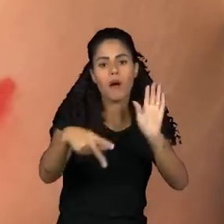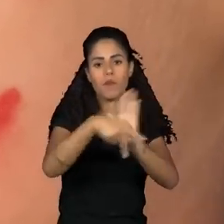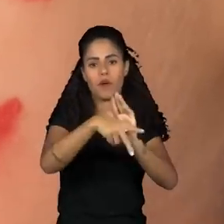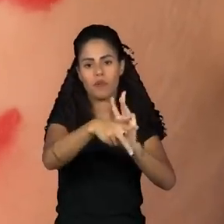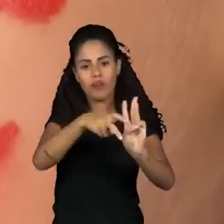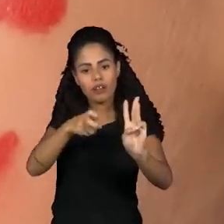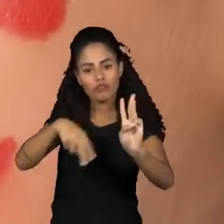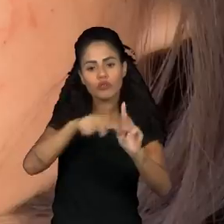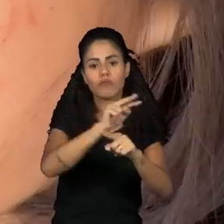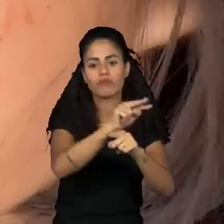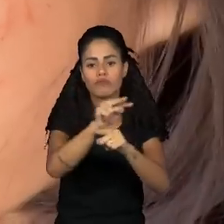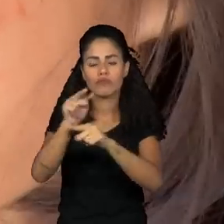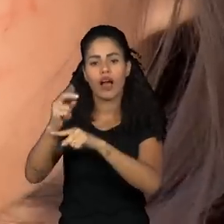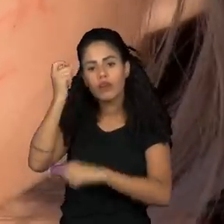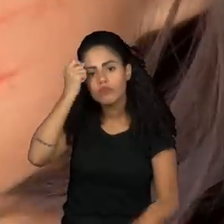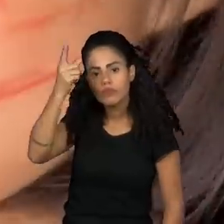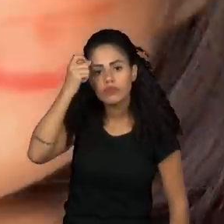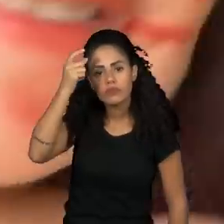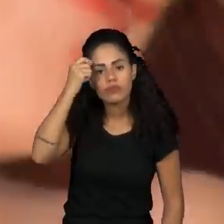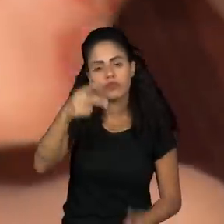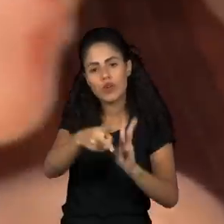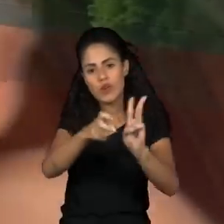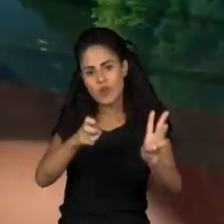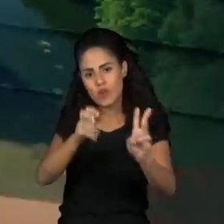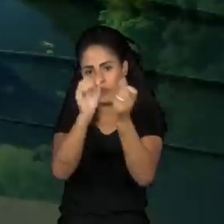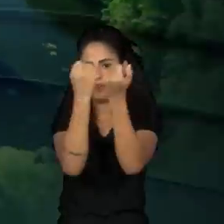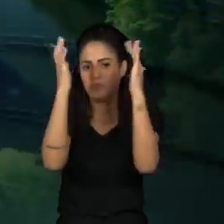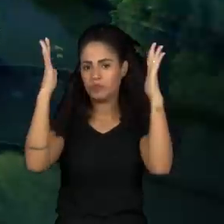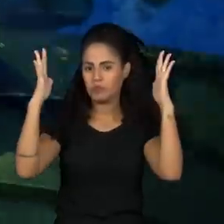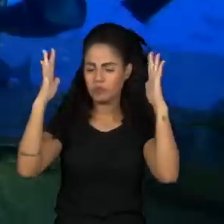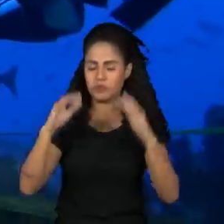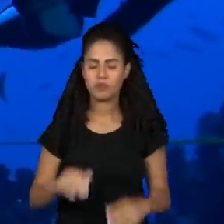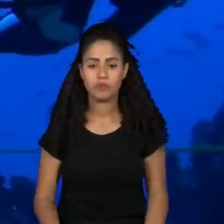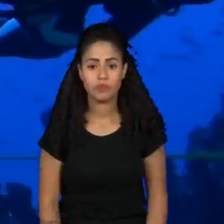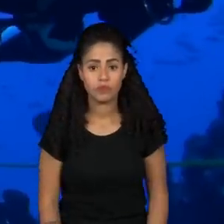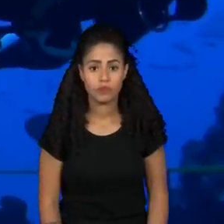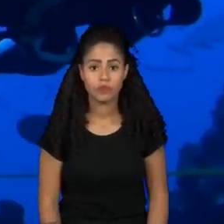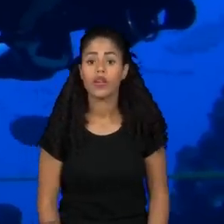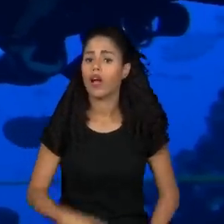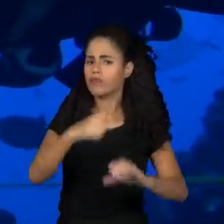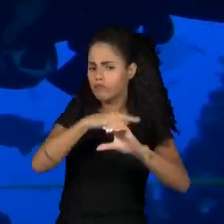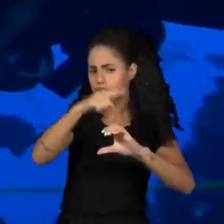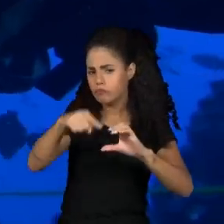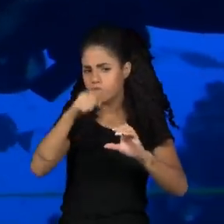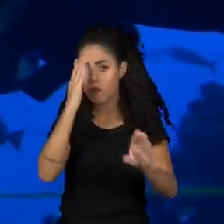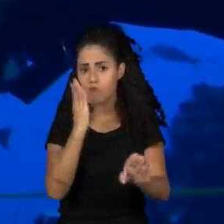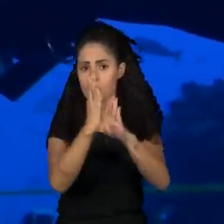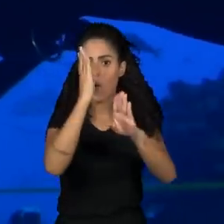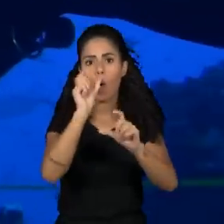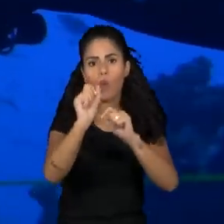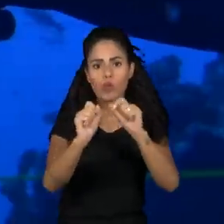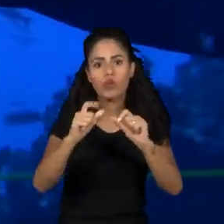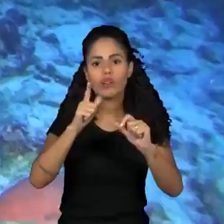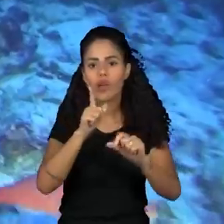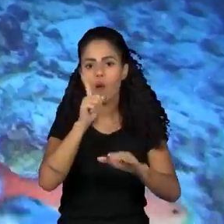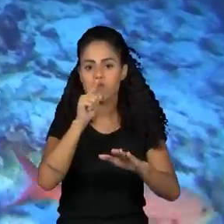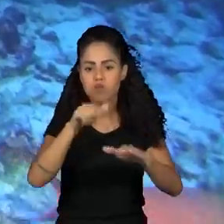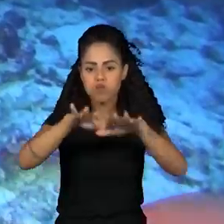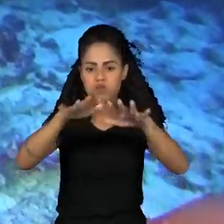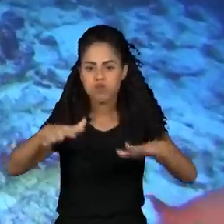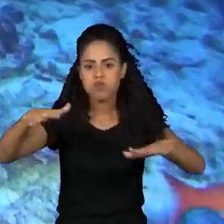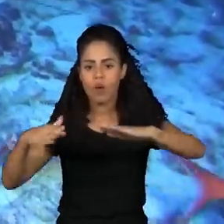preservação da cultura do povo da floresta. E cientistas encontram um novo ecossistema marinho,